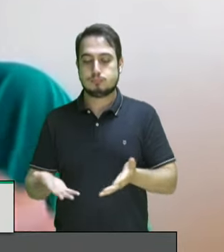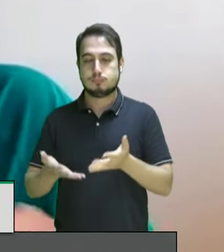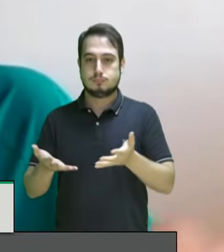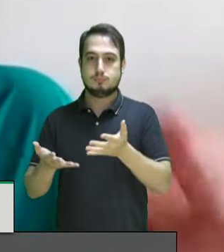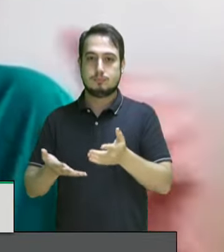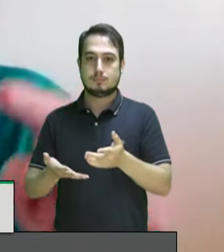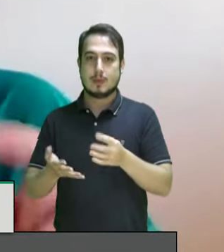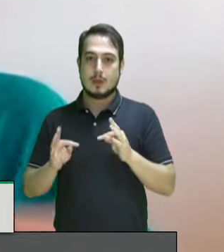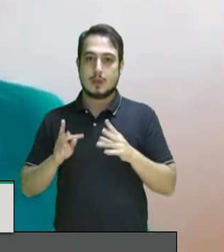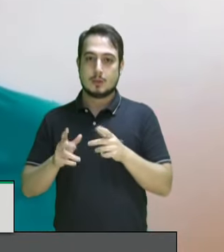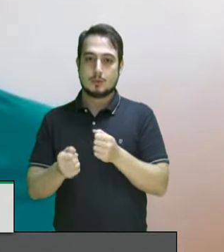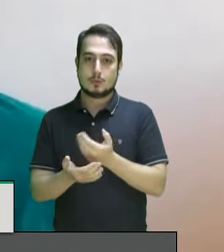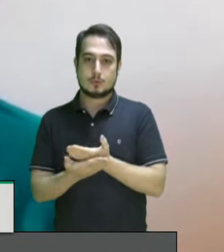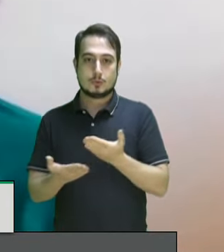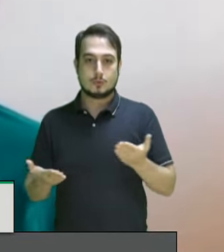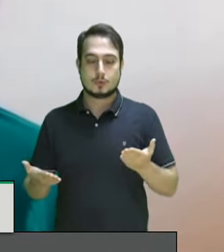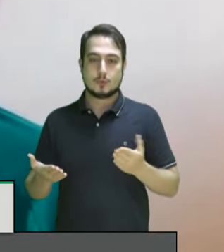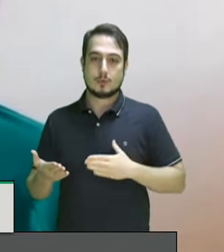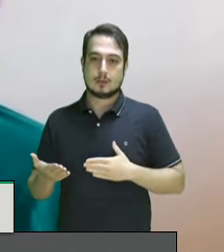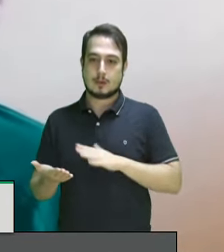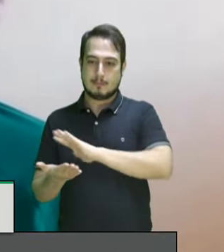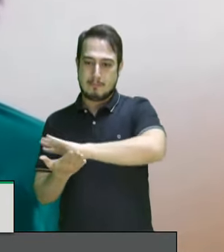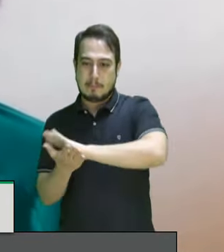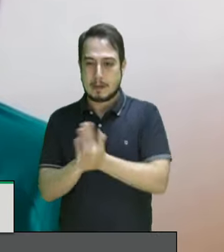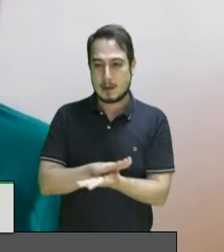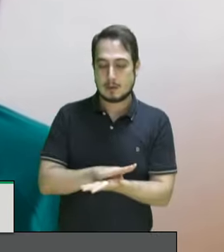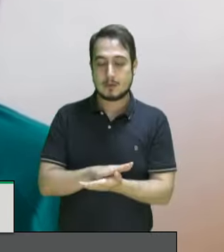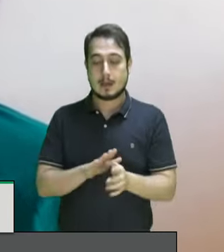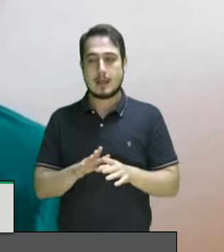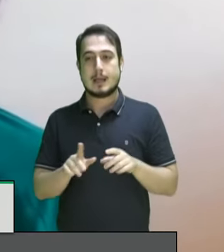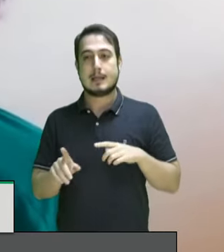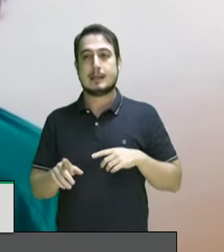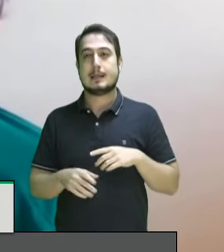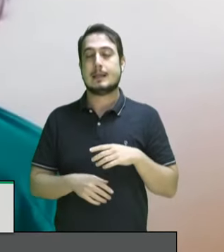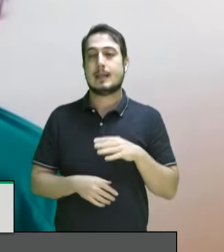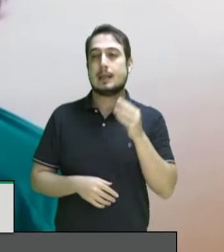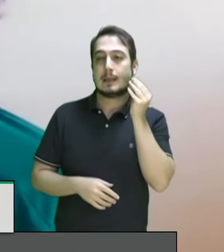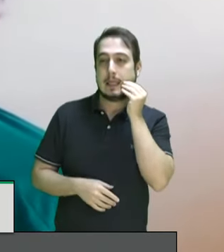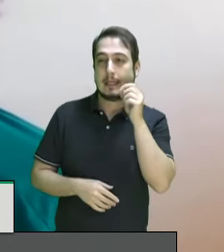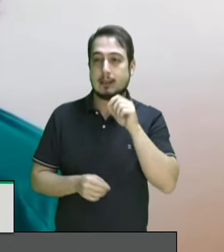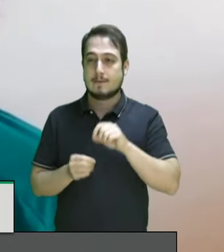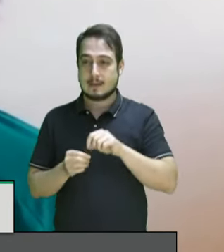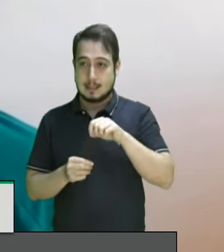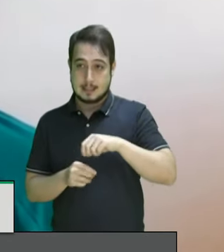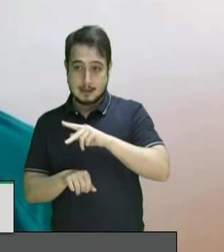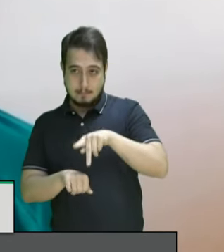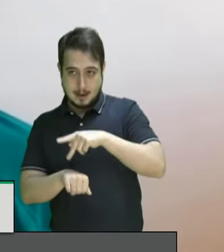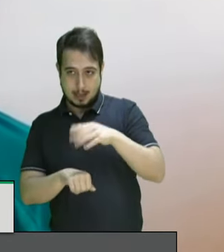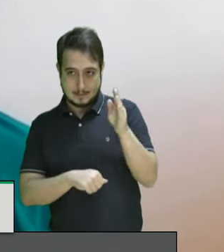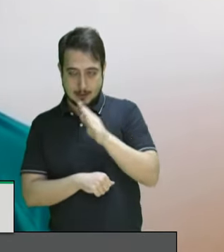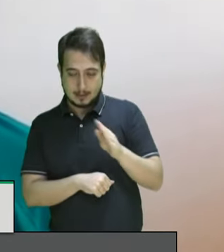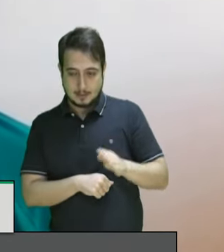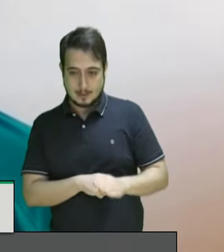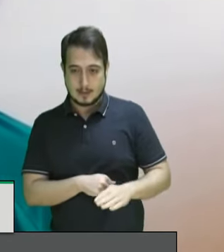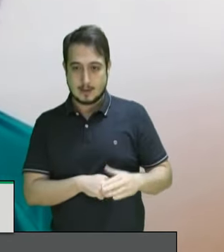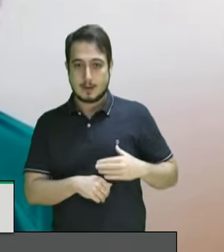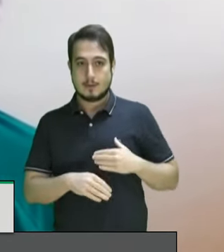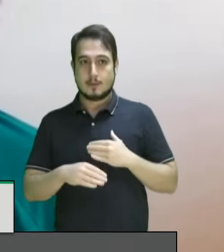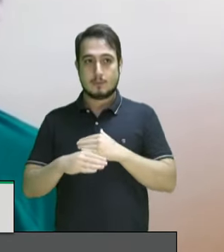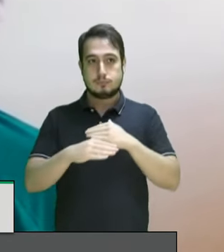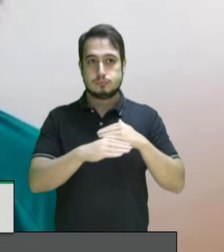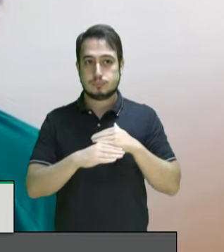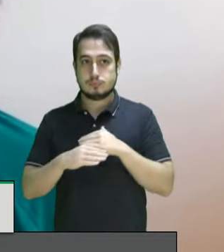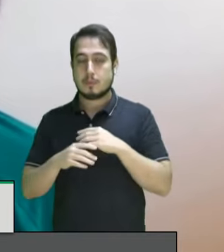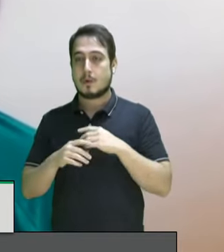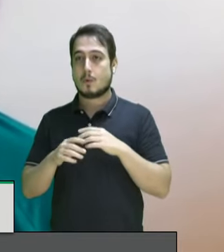alimenta toda sorte de discriminação e que busca fazer com que este país não seja um país que o conjunto da